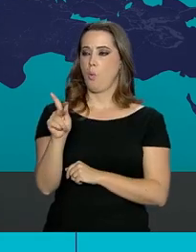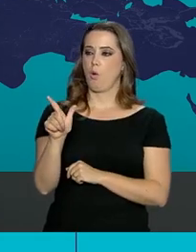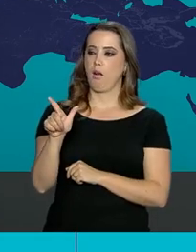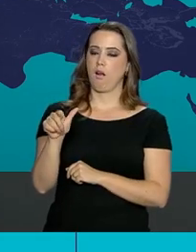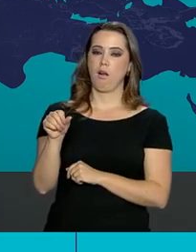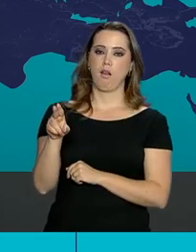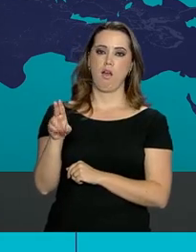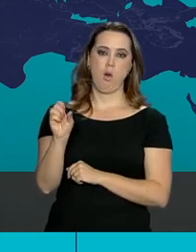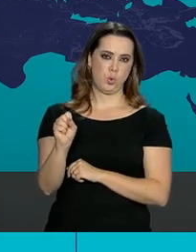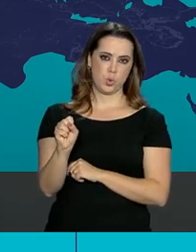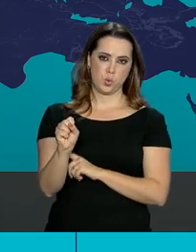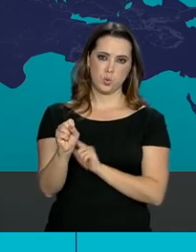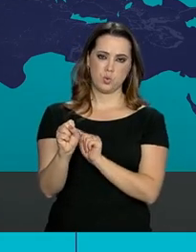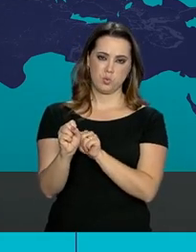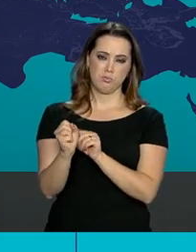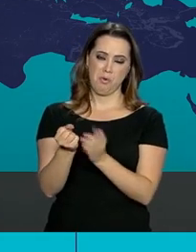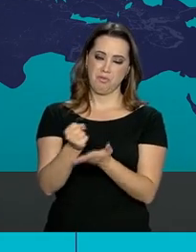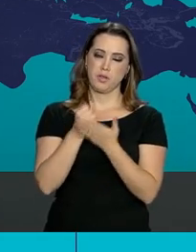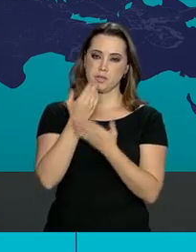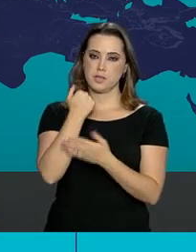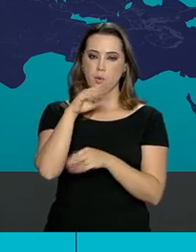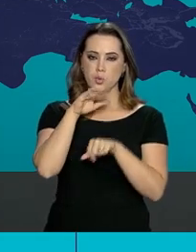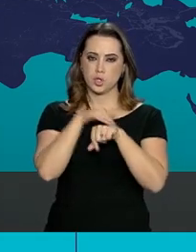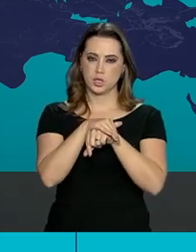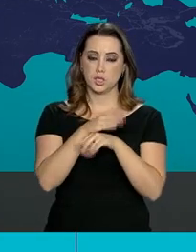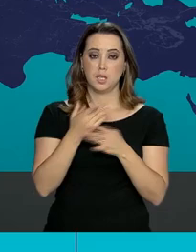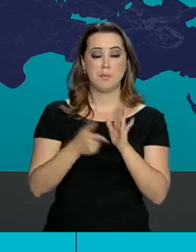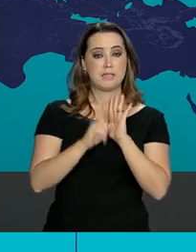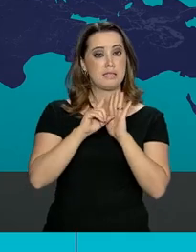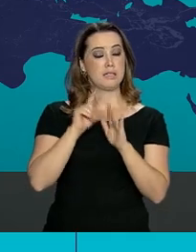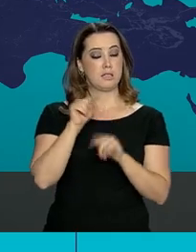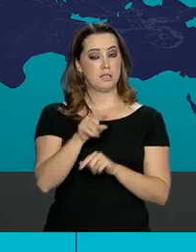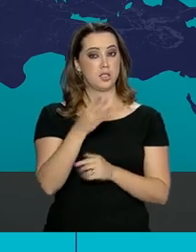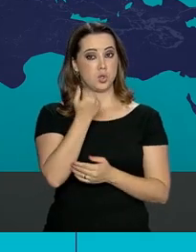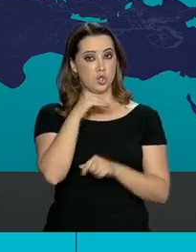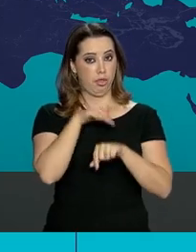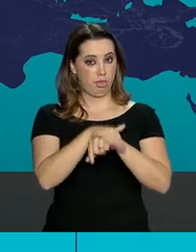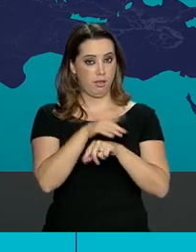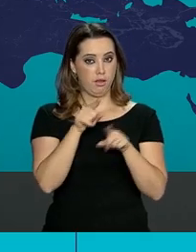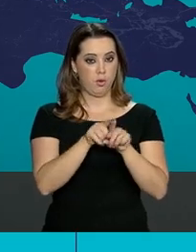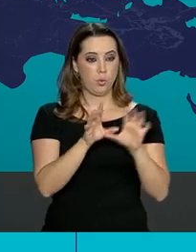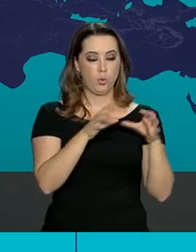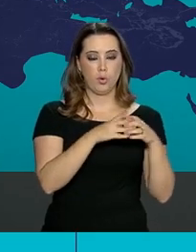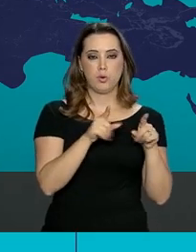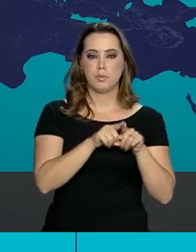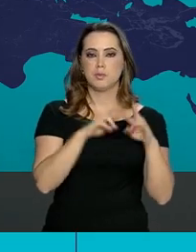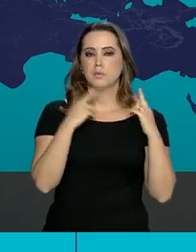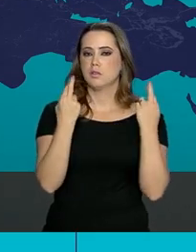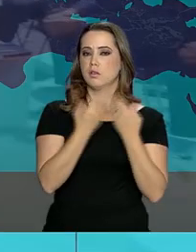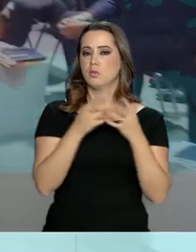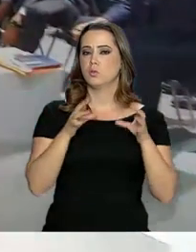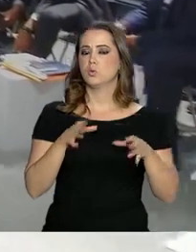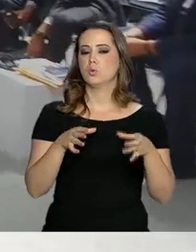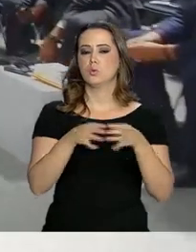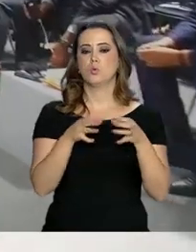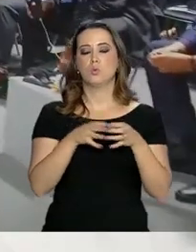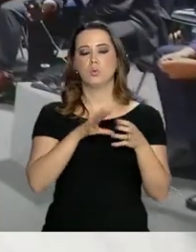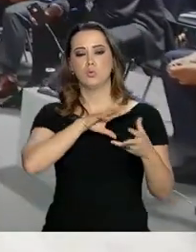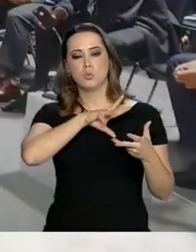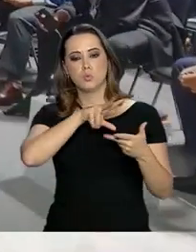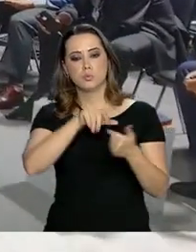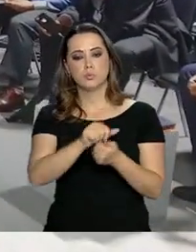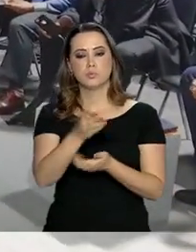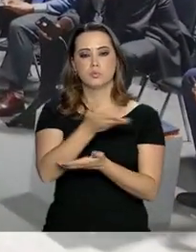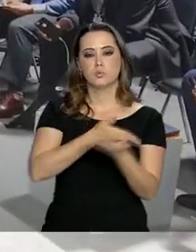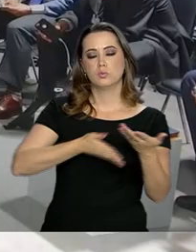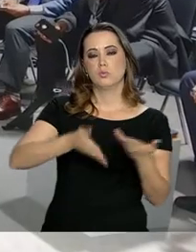jantar, logo depois de participar da abertura do Fórum, Bolsonaro e a equipe participaram da reunião do Conselho Internacional de